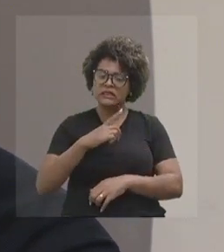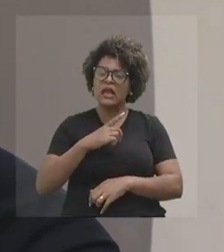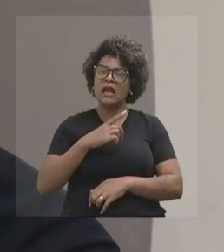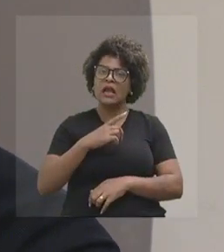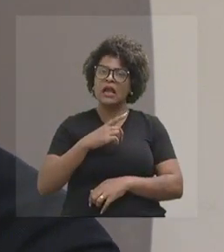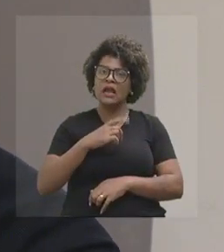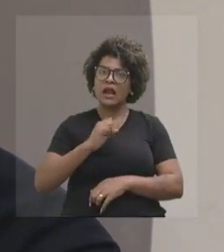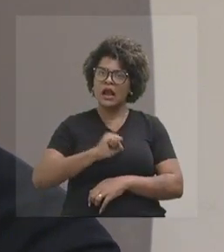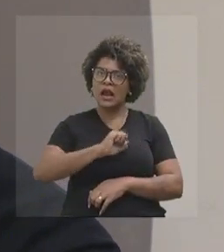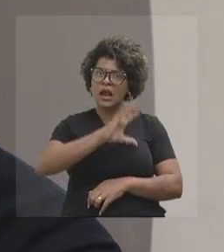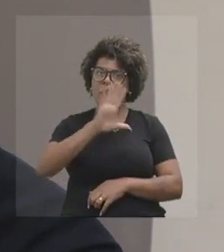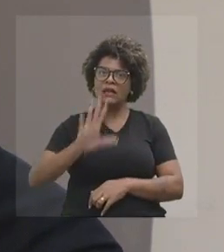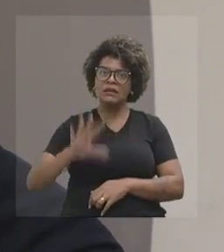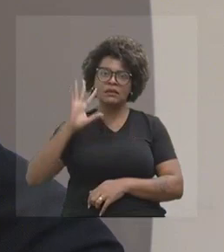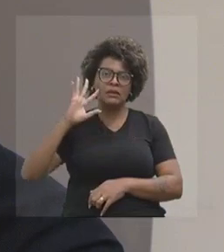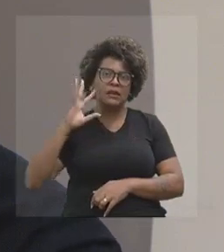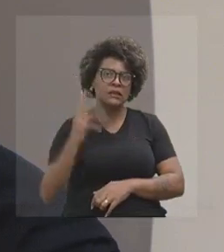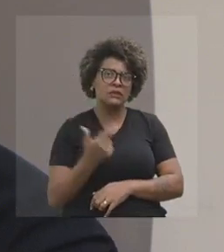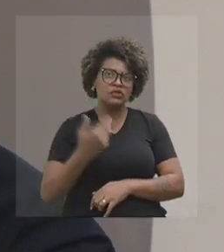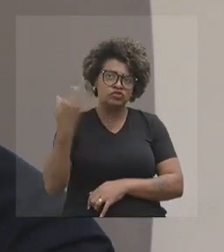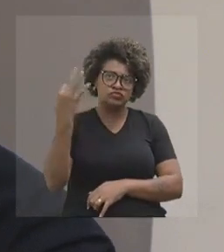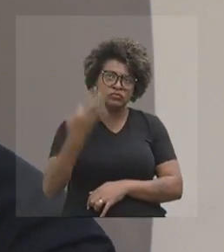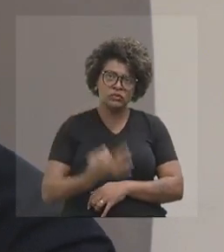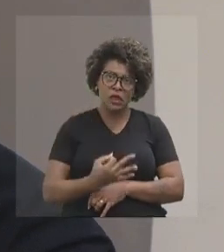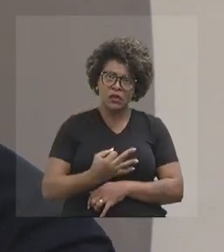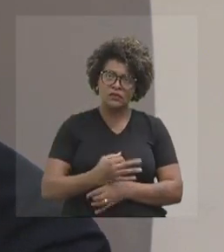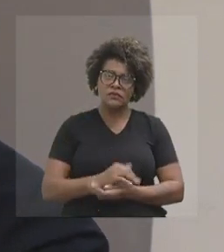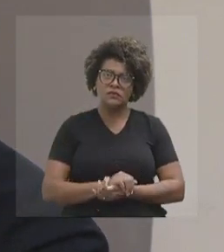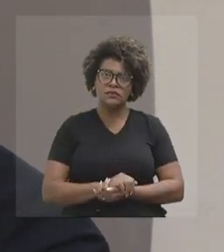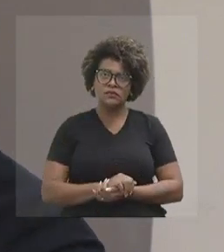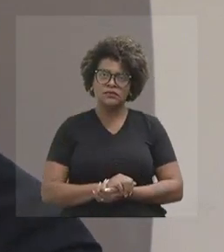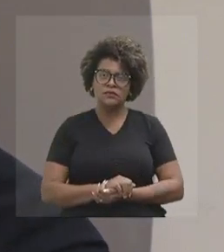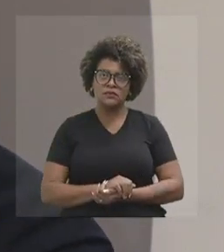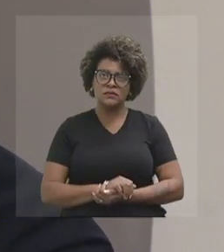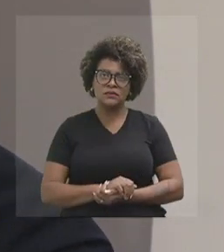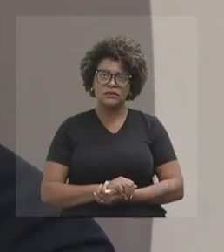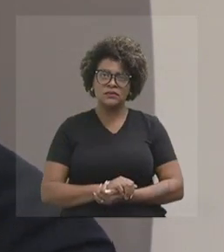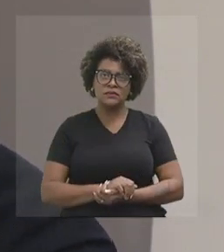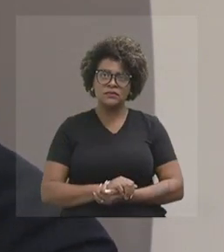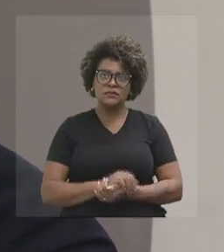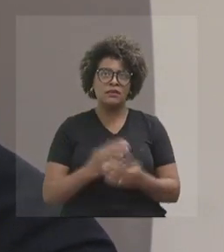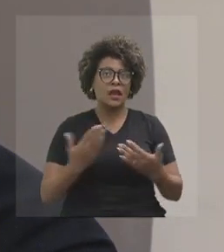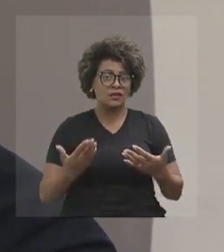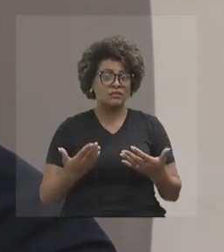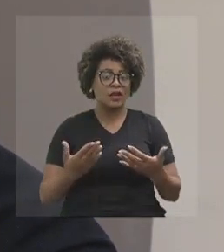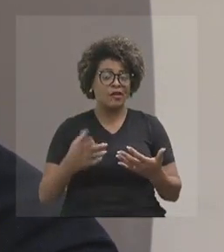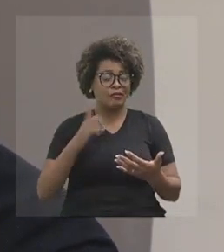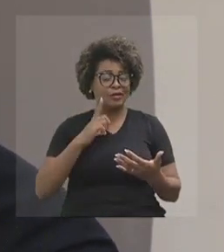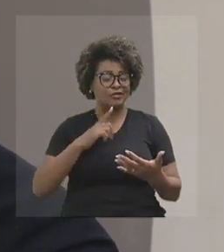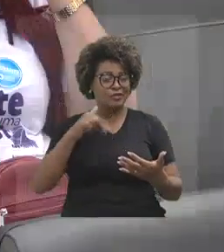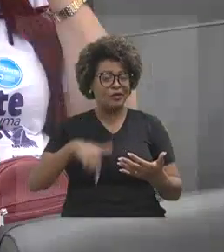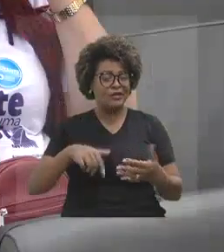ser uma decisão adequada. Então, eu estou aqui com esse espírito de